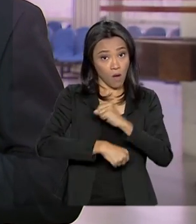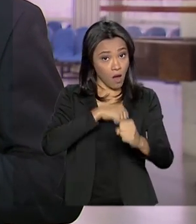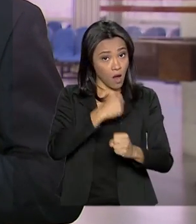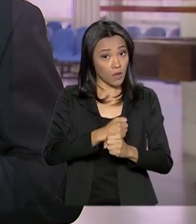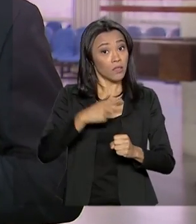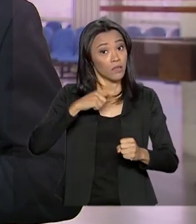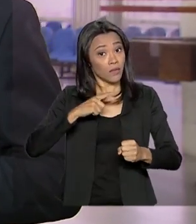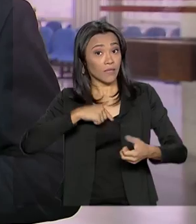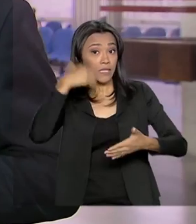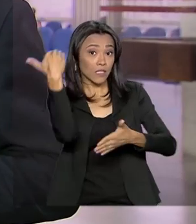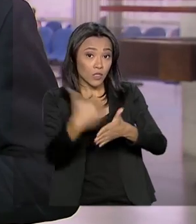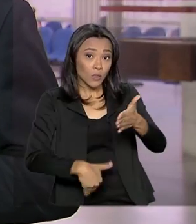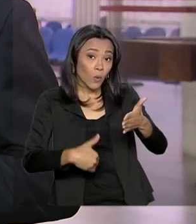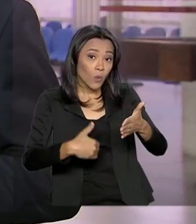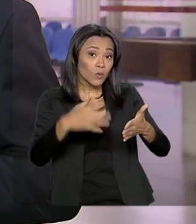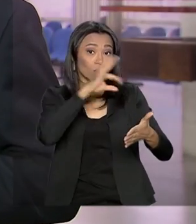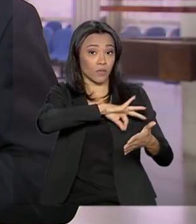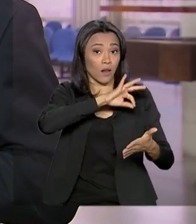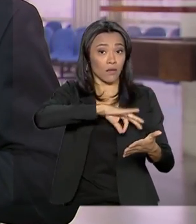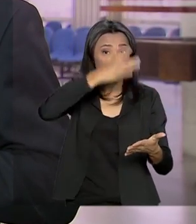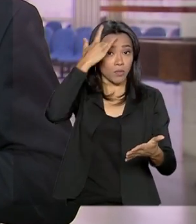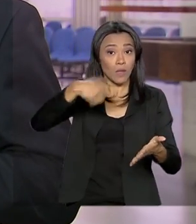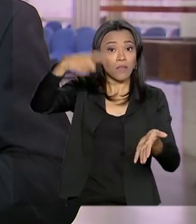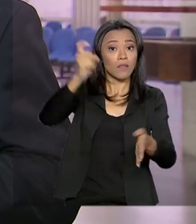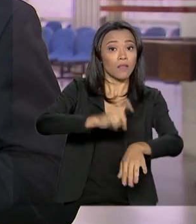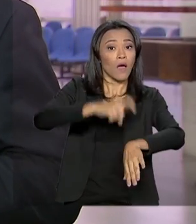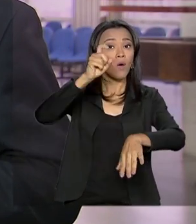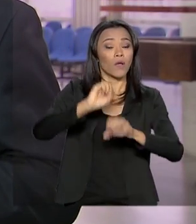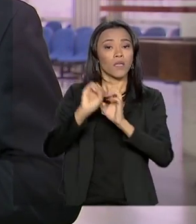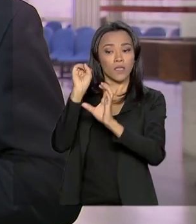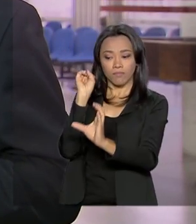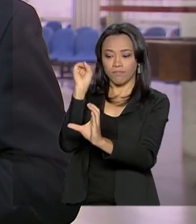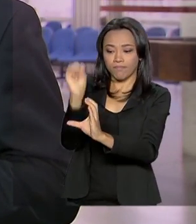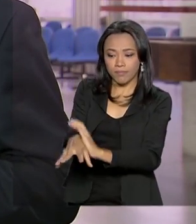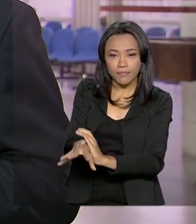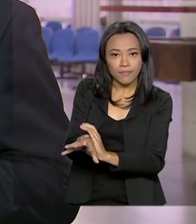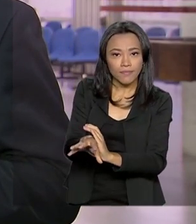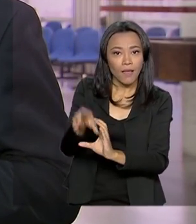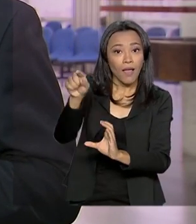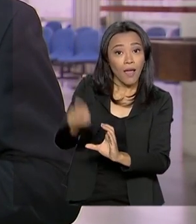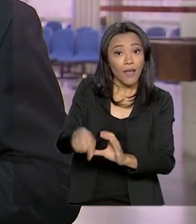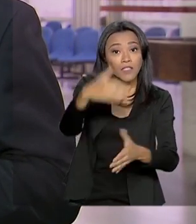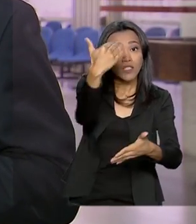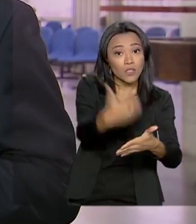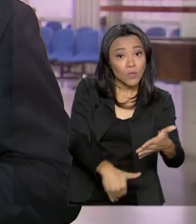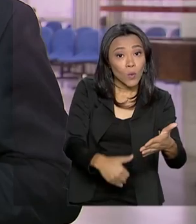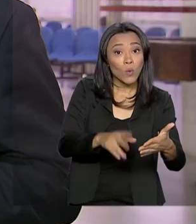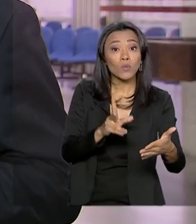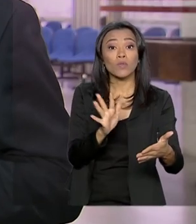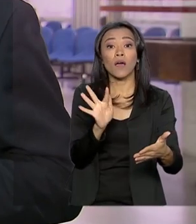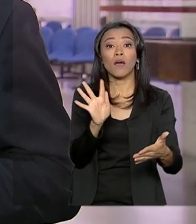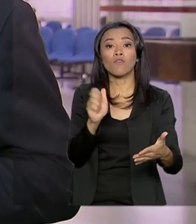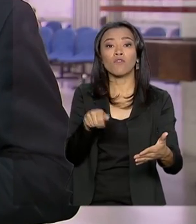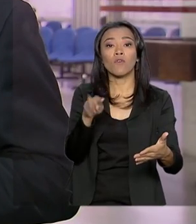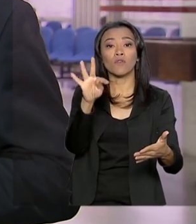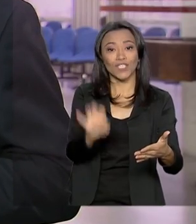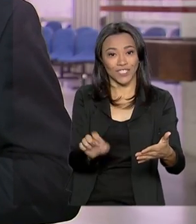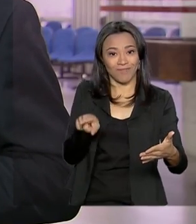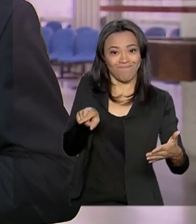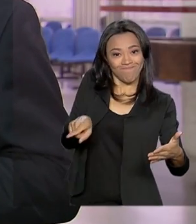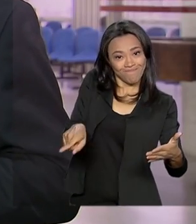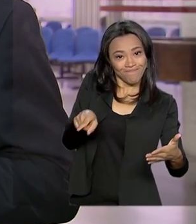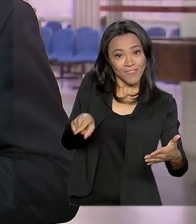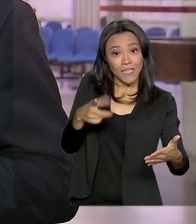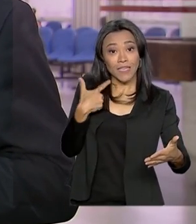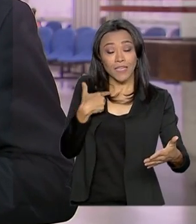feito descontos no salário do trabalhador na hora em que ele caiu na conta. É o chamado desconto na fonte. E o único jeito de